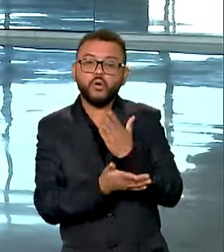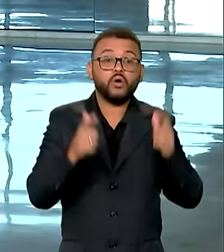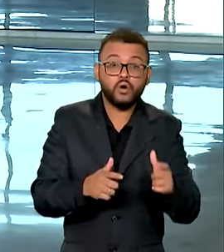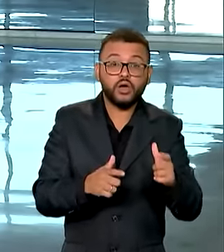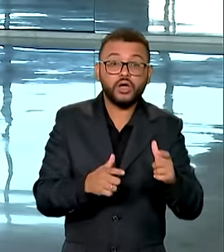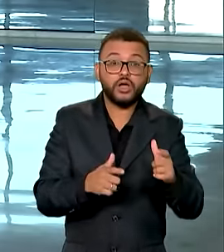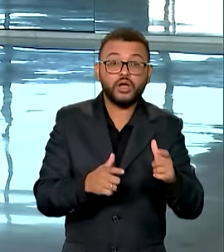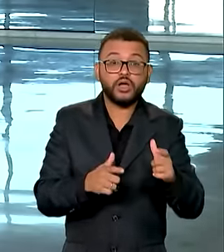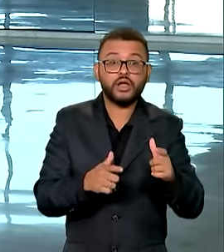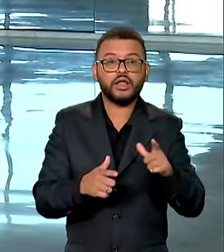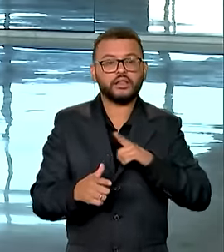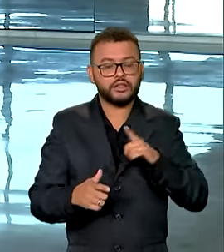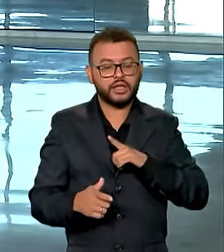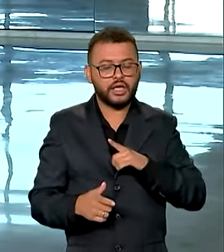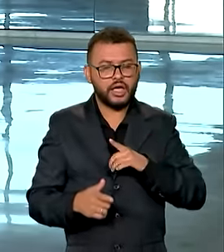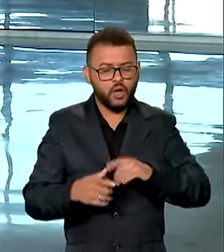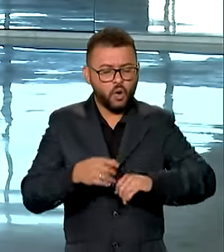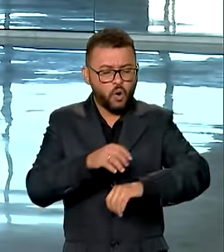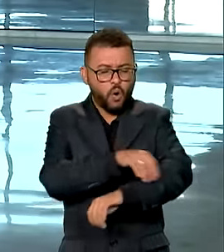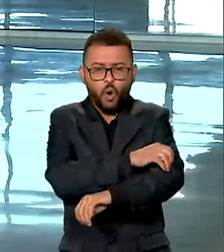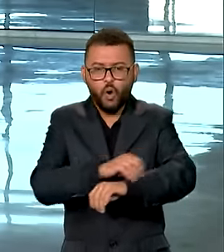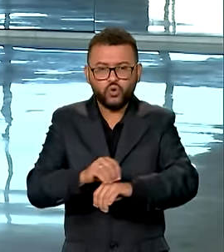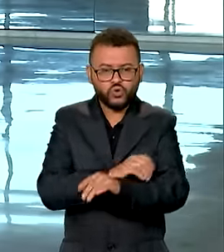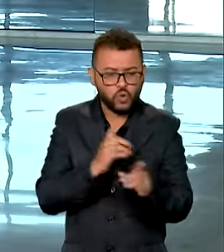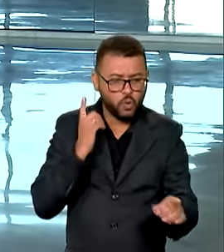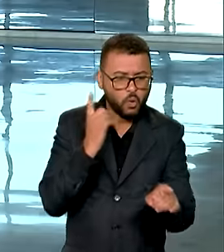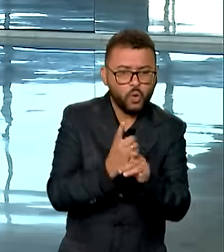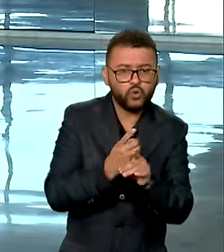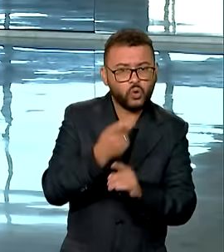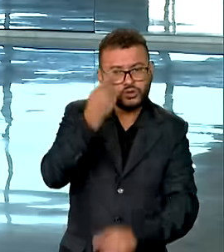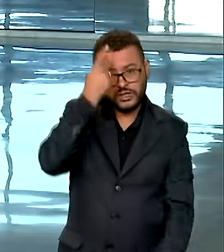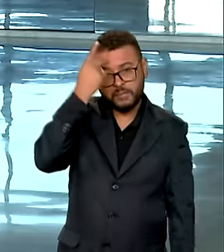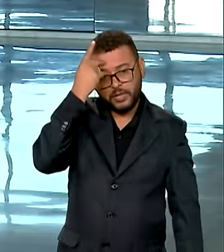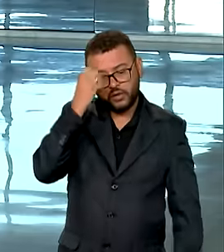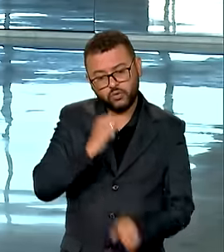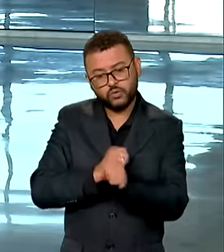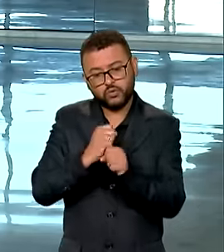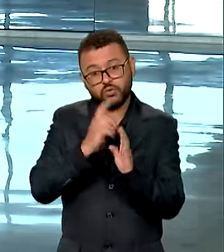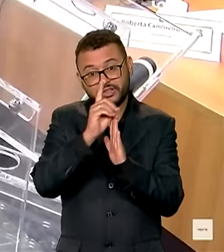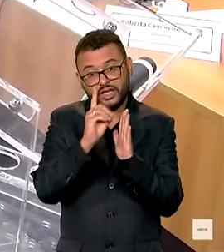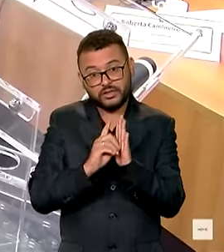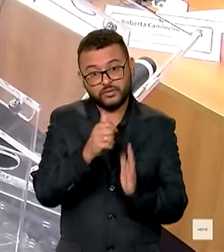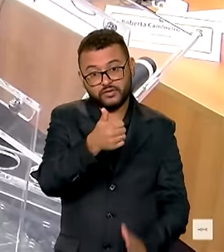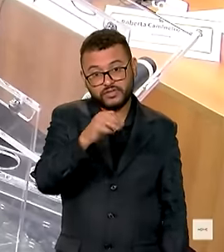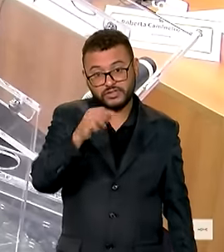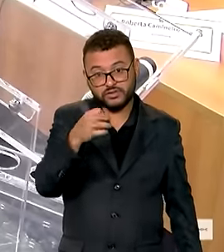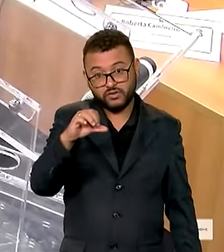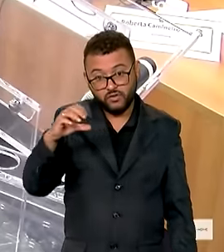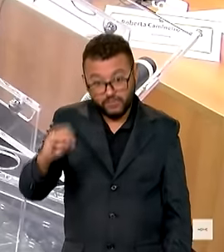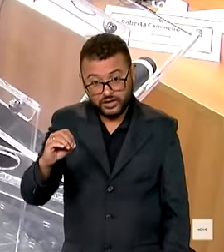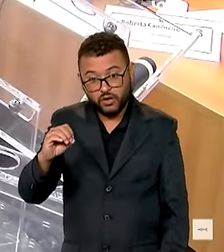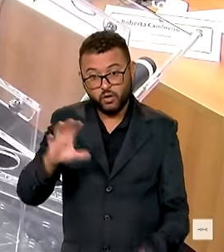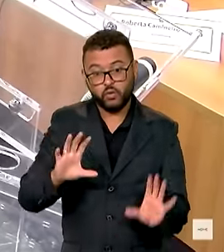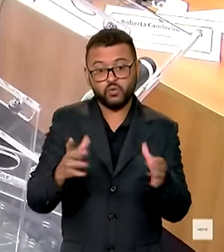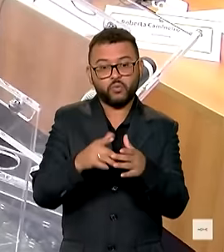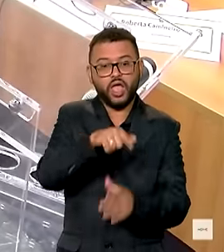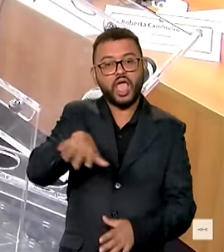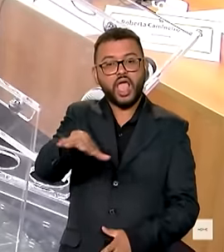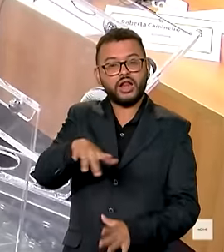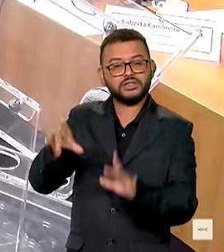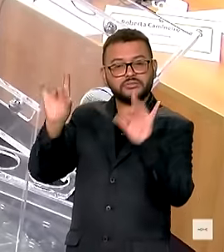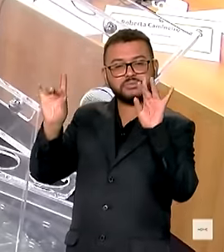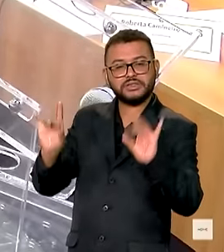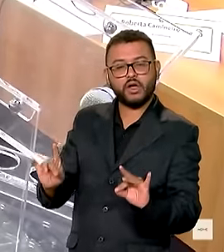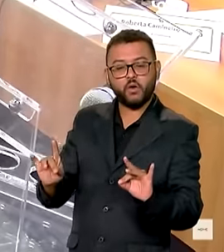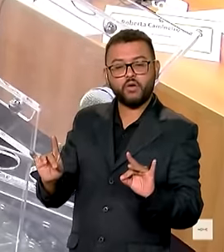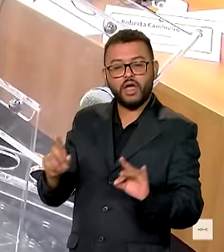mais de mil de ossadas descobertas em São Paulo na década de 1990. A Comissão Especial cuidará dos casos